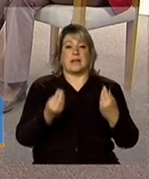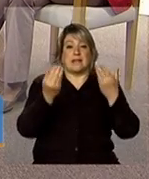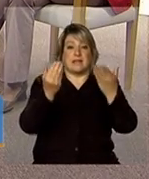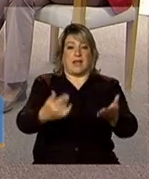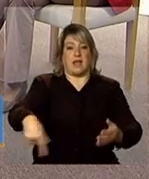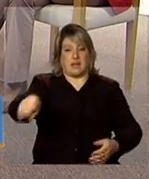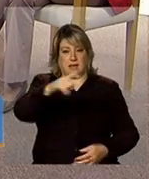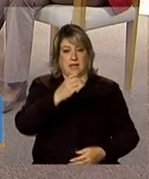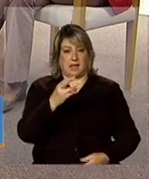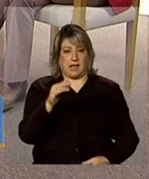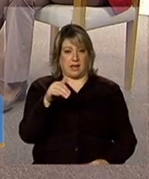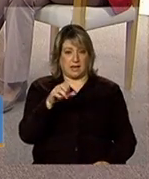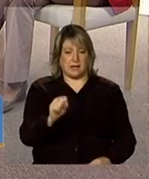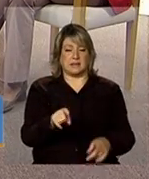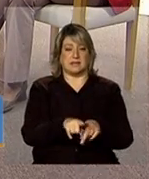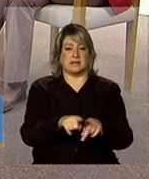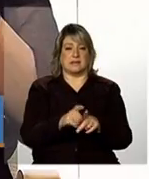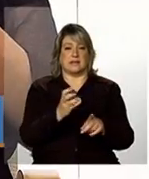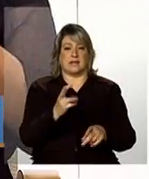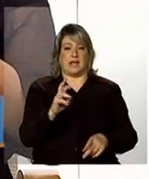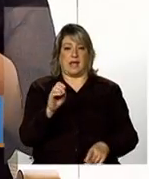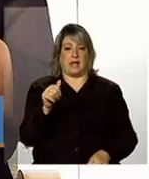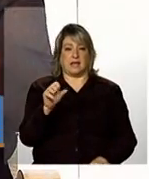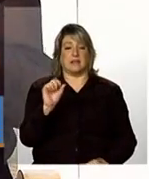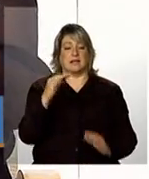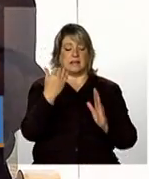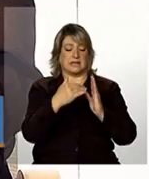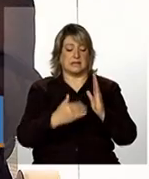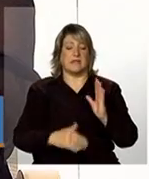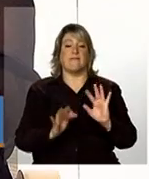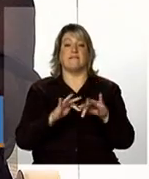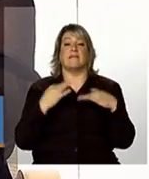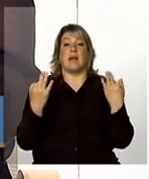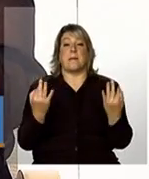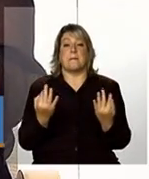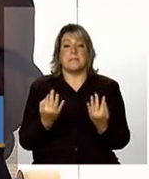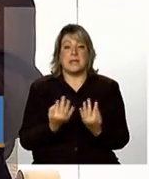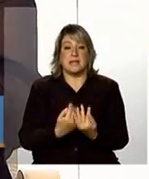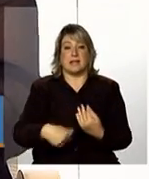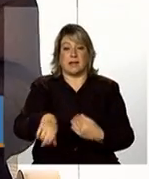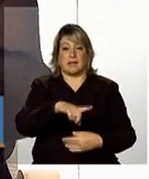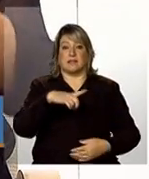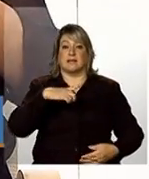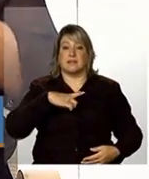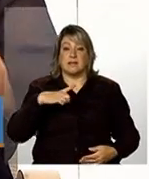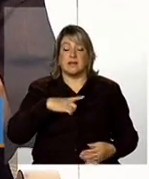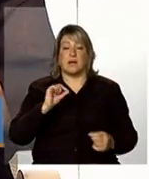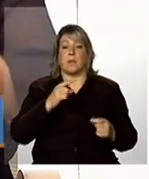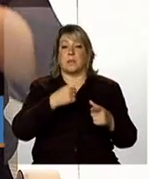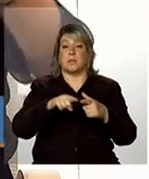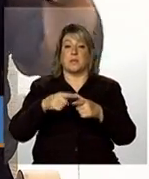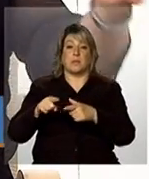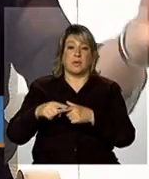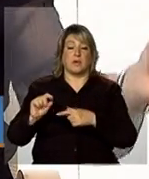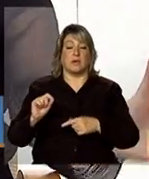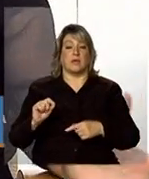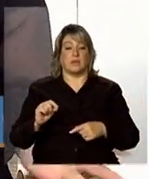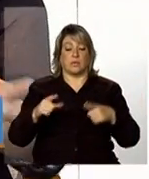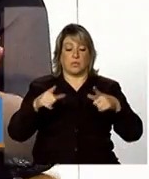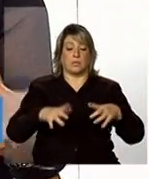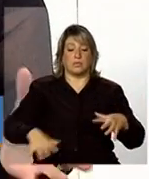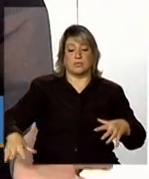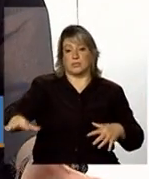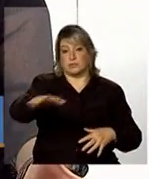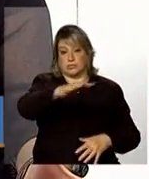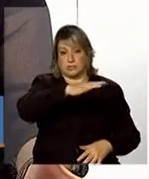CRAS e CREAS do município a lista das famílias que estão adescritas no território de